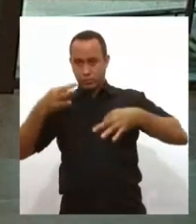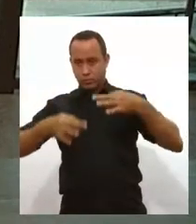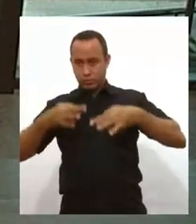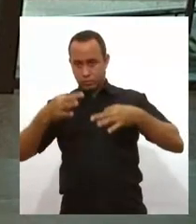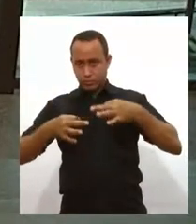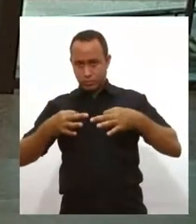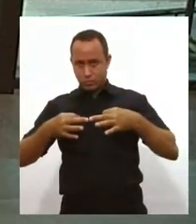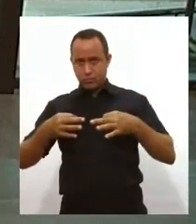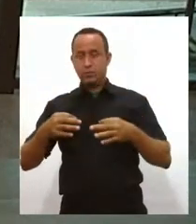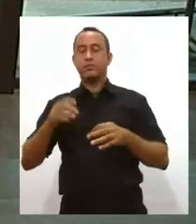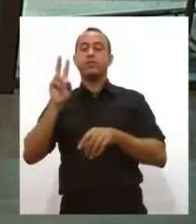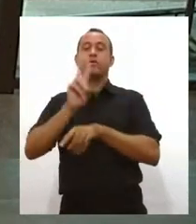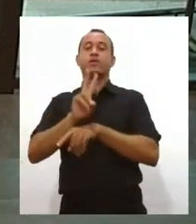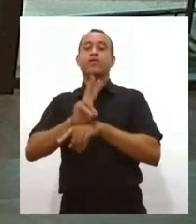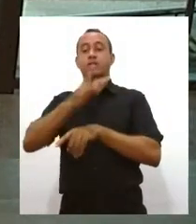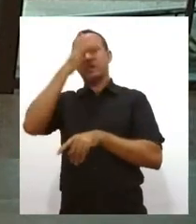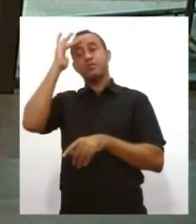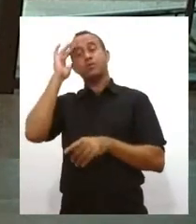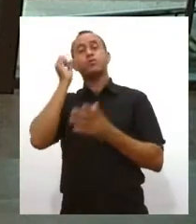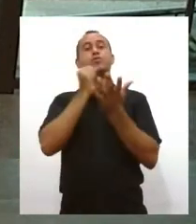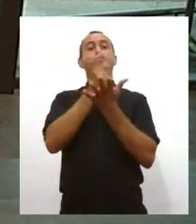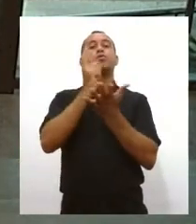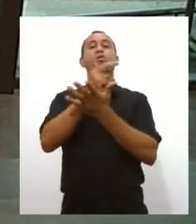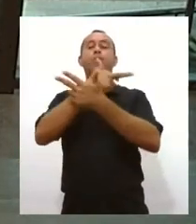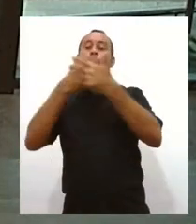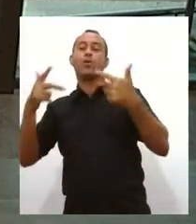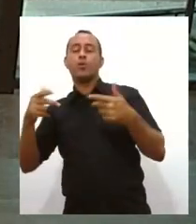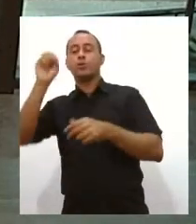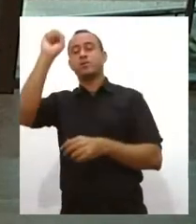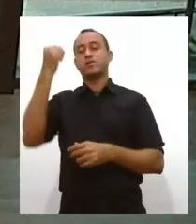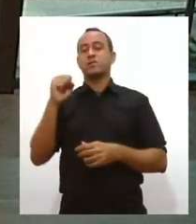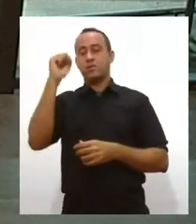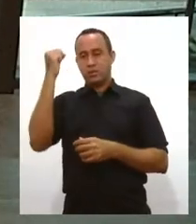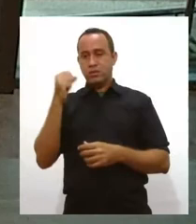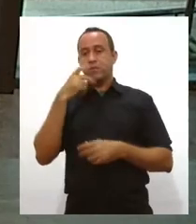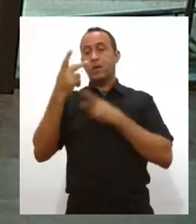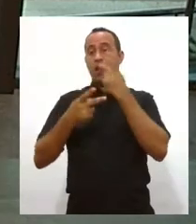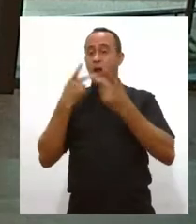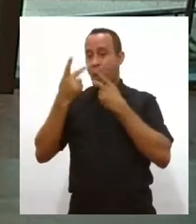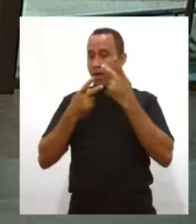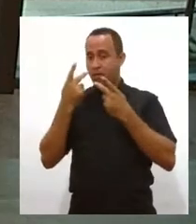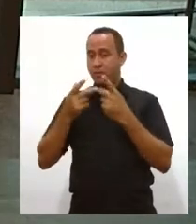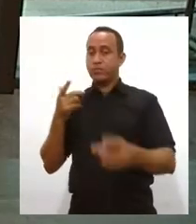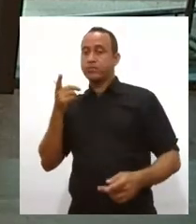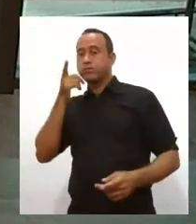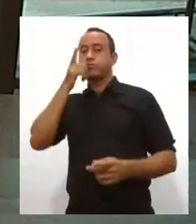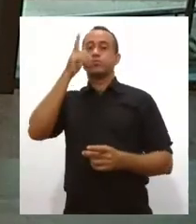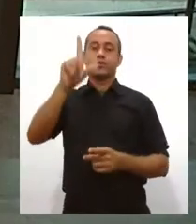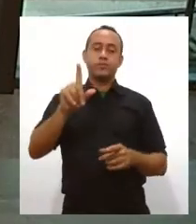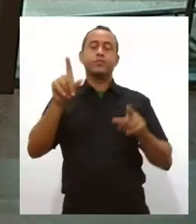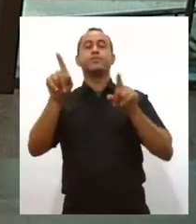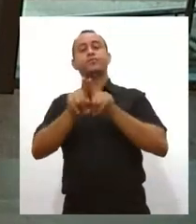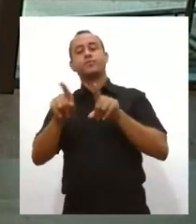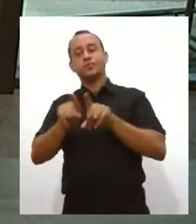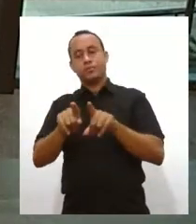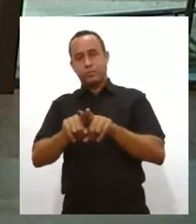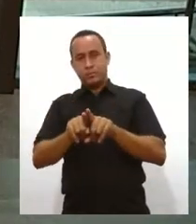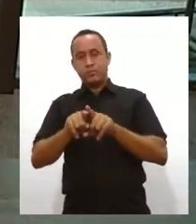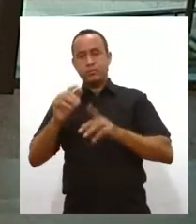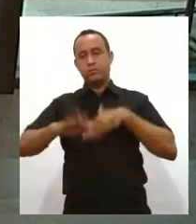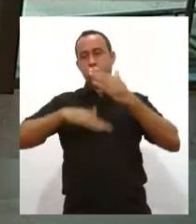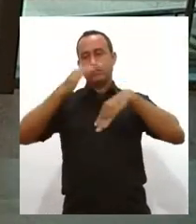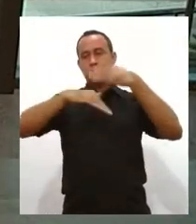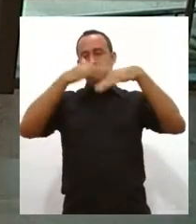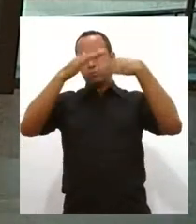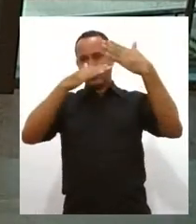de Justiça de Defesa do Consumidor, aqui em Sergipe, ela fala, então, dessas conquistas e também dos avanços